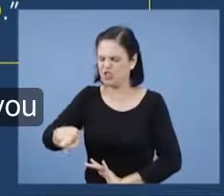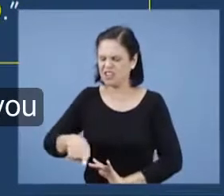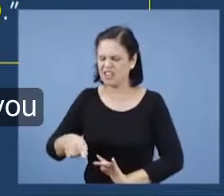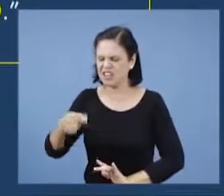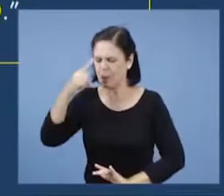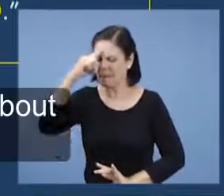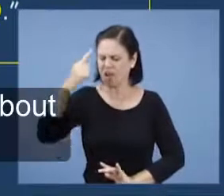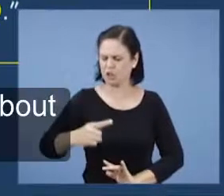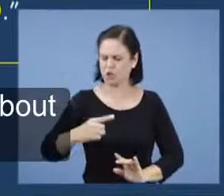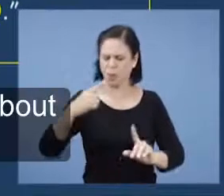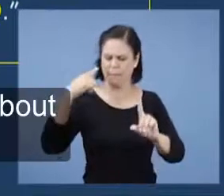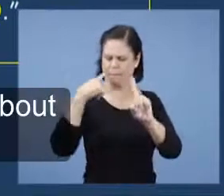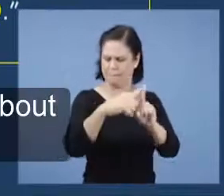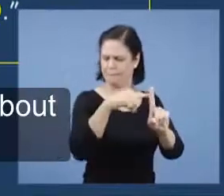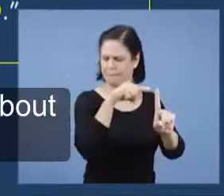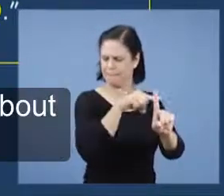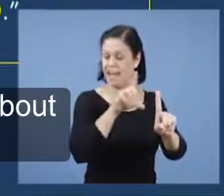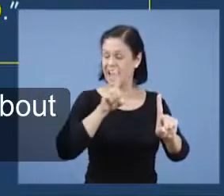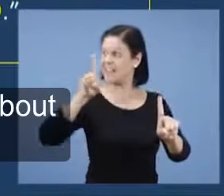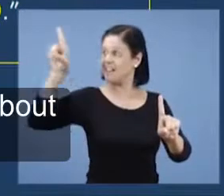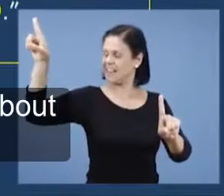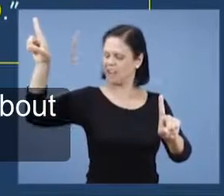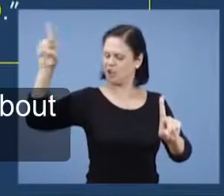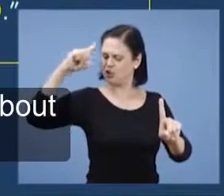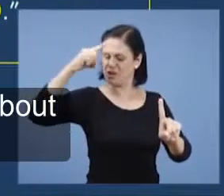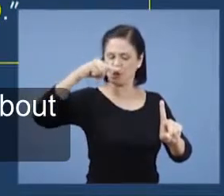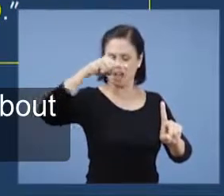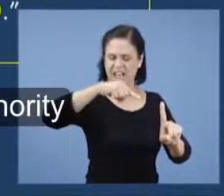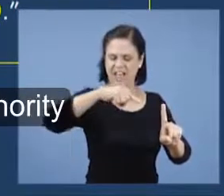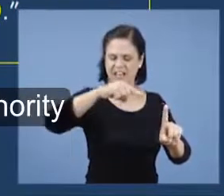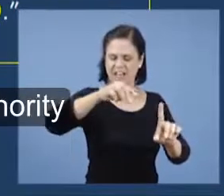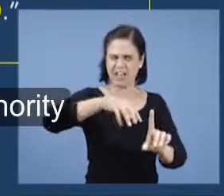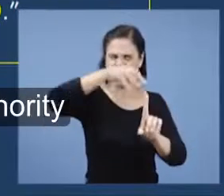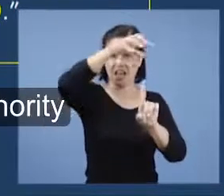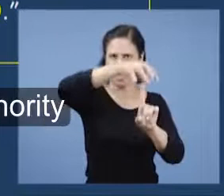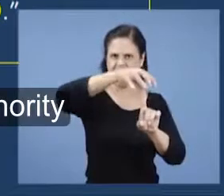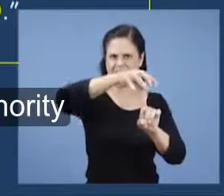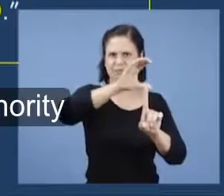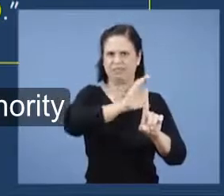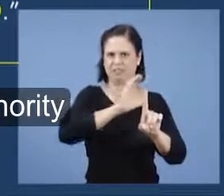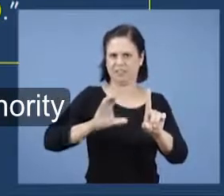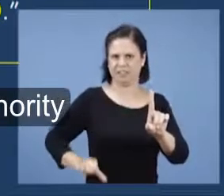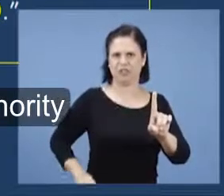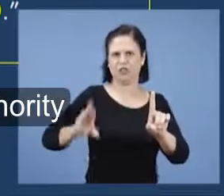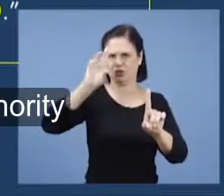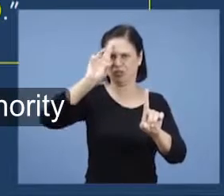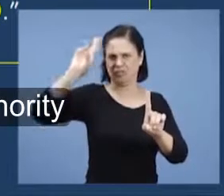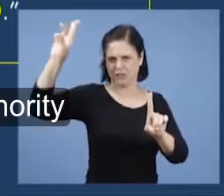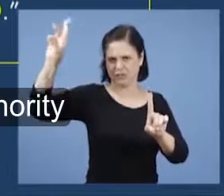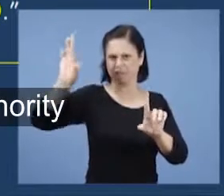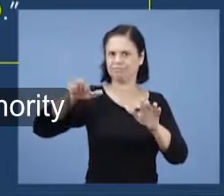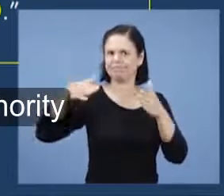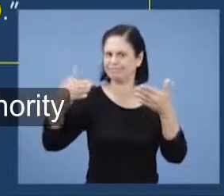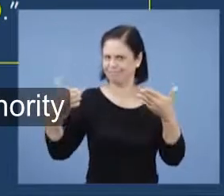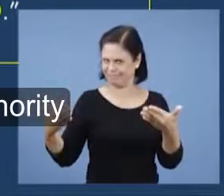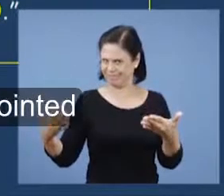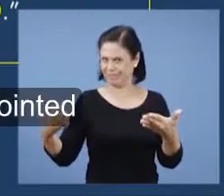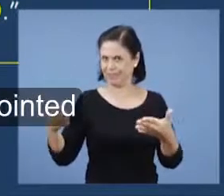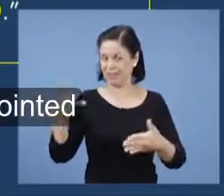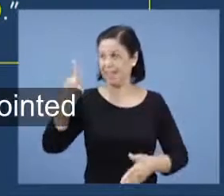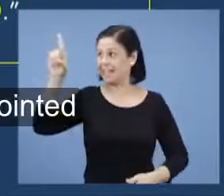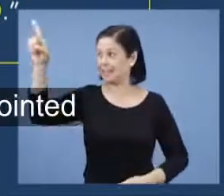crucificastes, Deus o fez Senhor e Cristo. Então, aqui fala da morte de Jesus. E fala o quê? Que o Senhor o deu